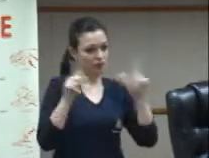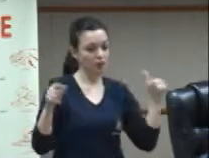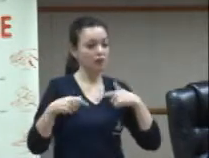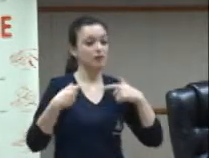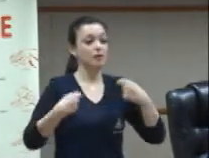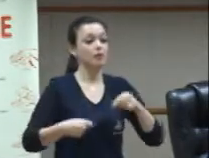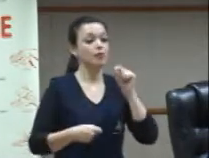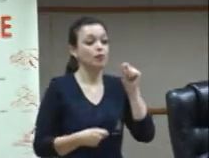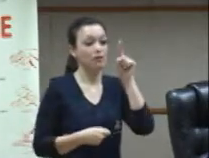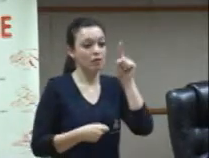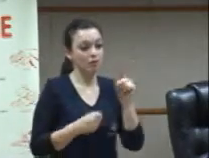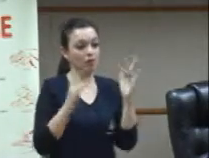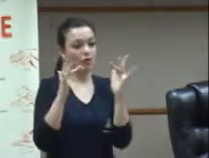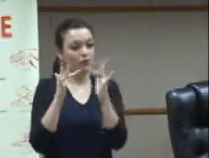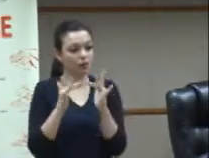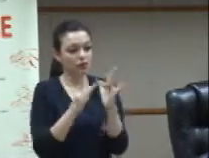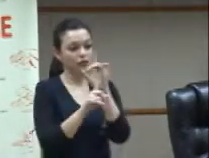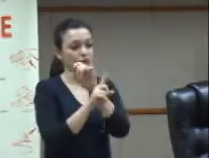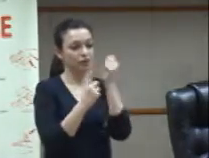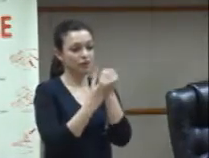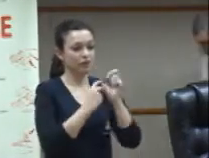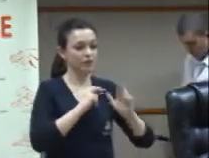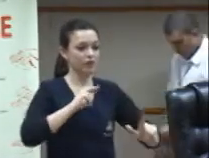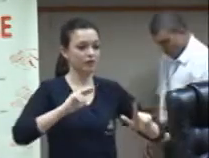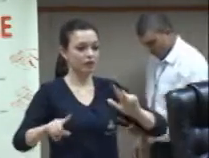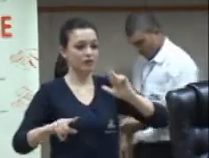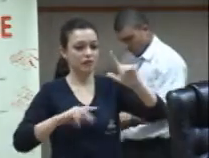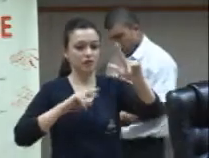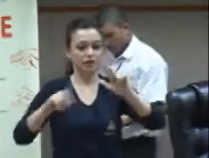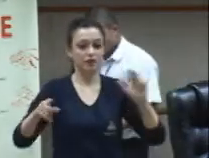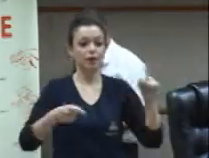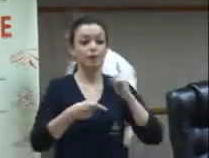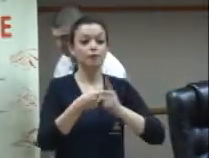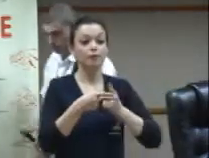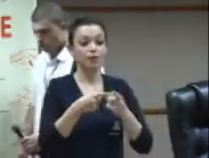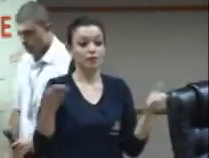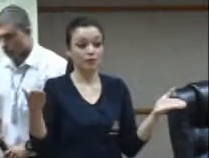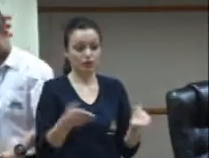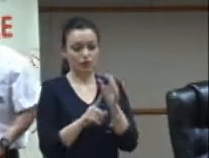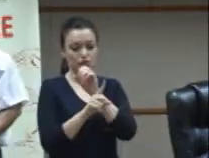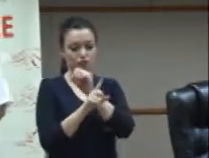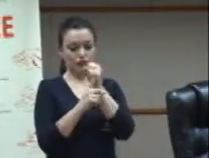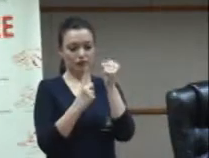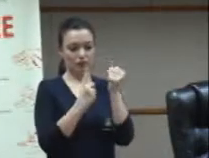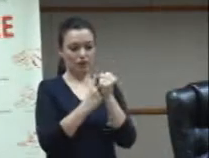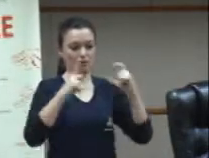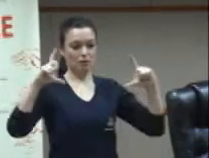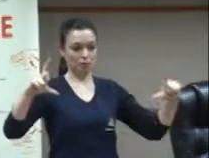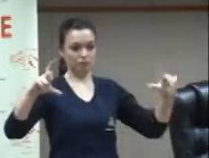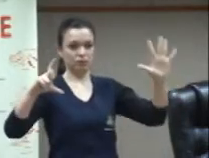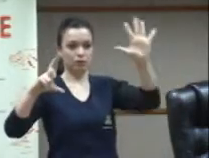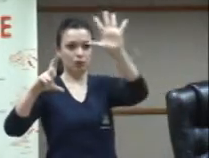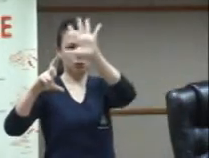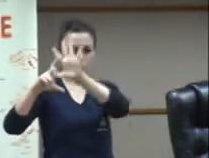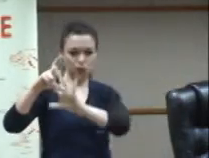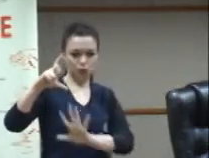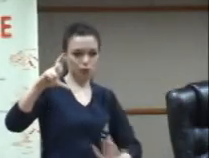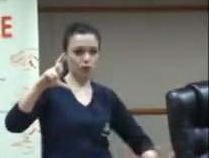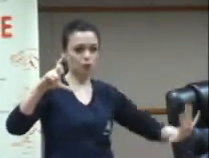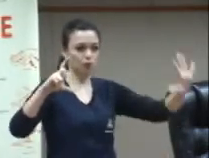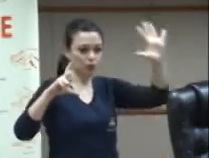interações sociais por estarmos imersos nesse universo social mais amplos temos práticas e